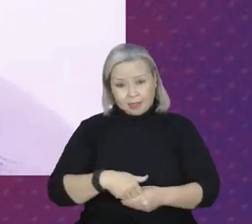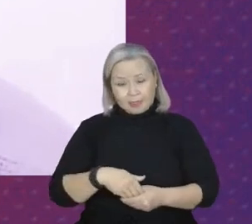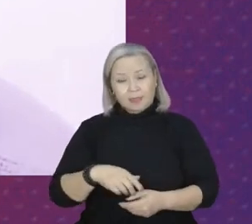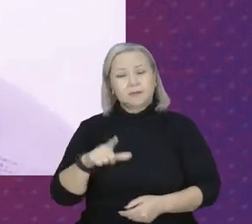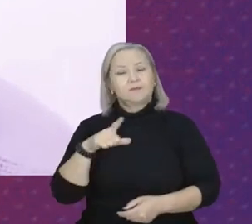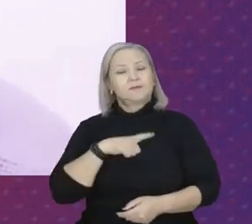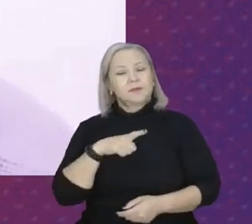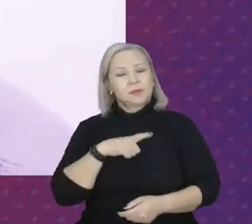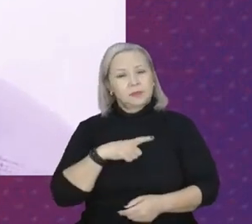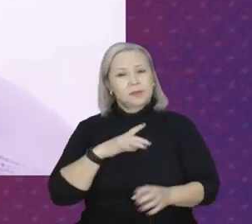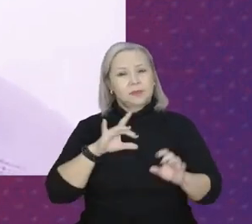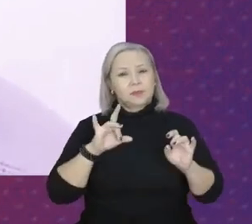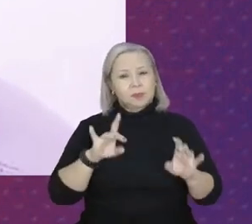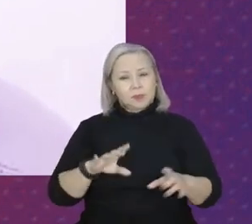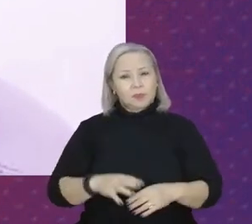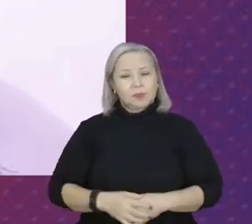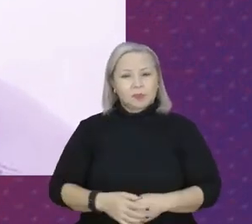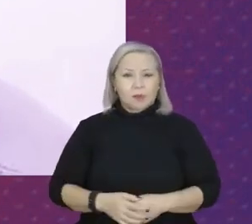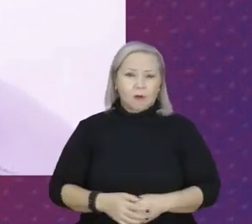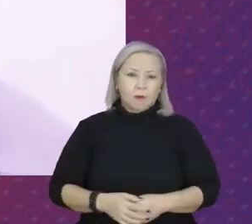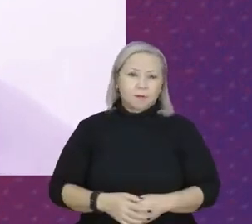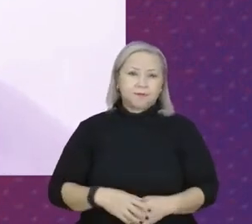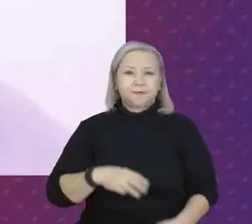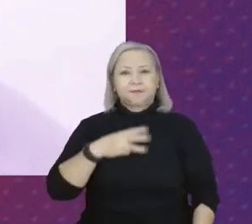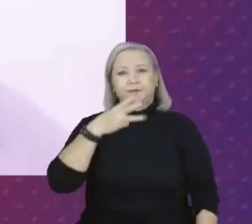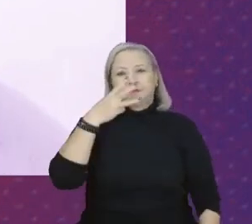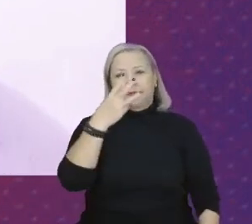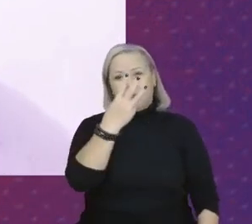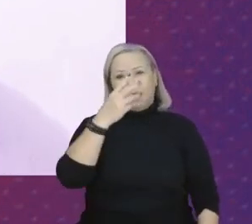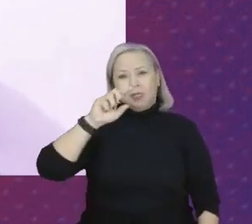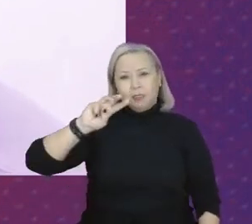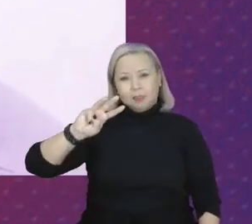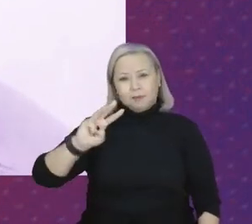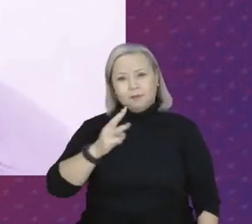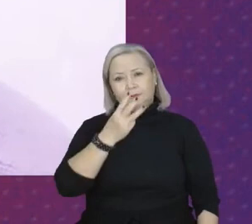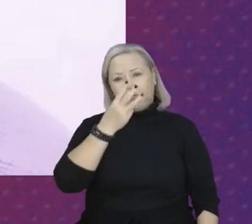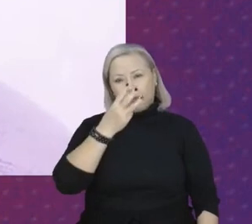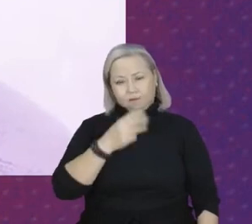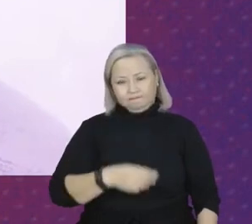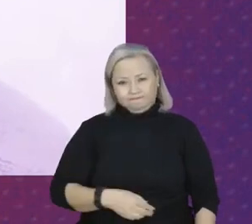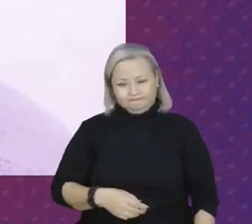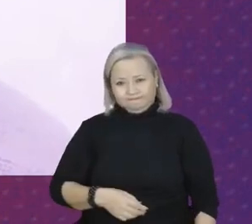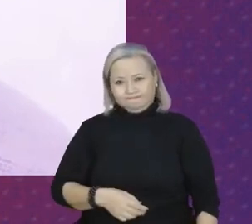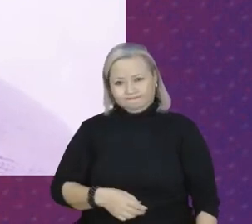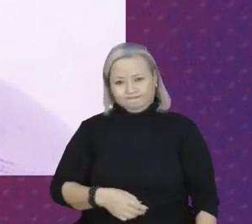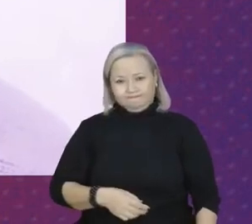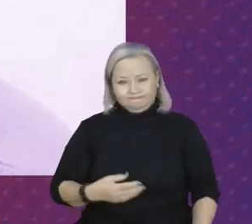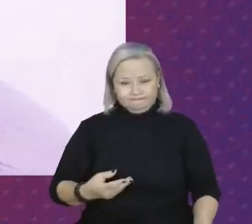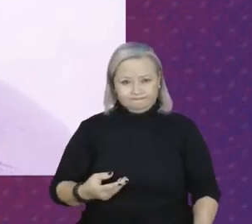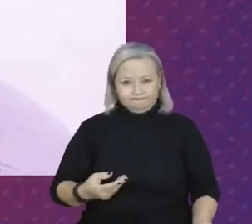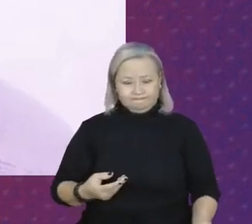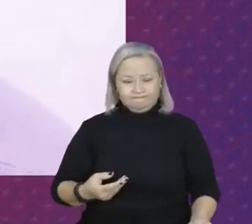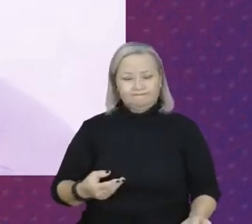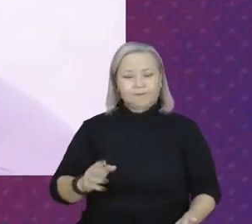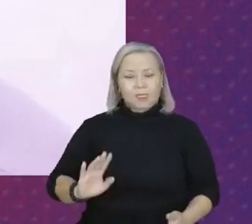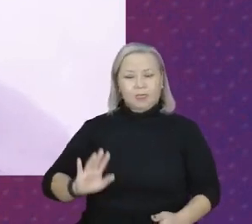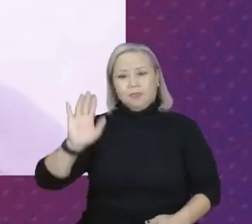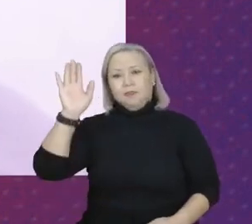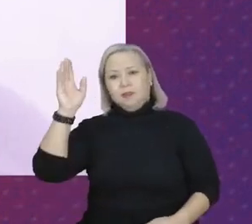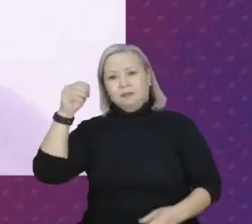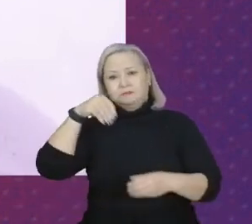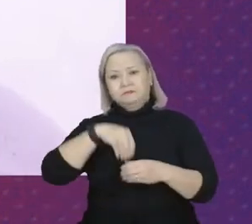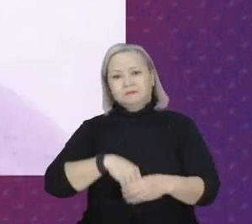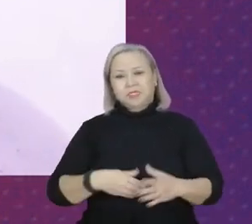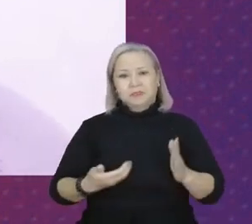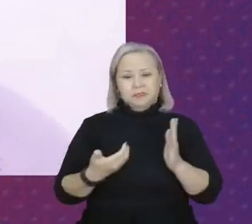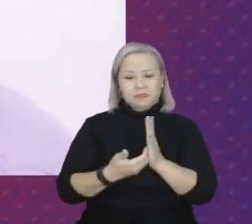tivemos, um pouco mais de 3 mil candidatas, adentrando nas câmaras